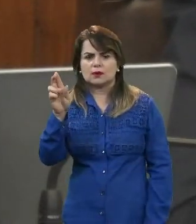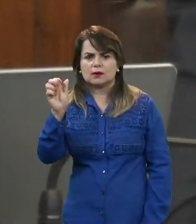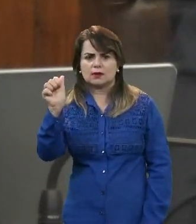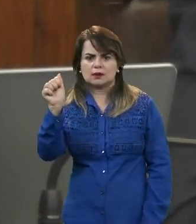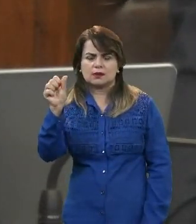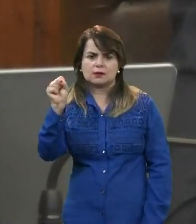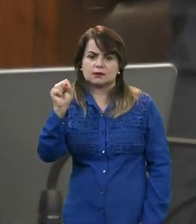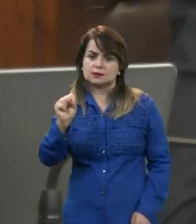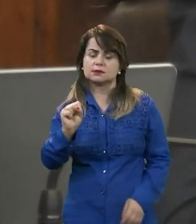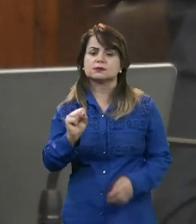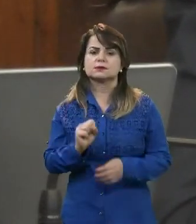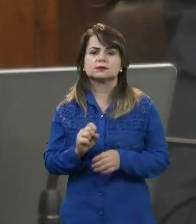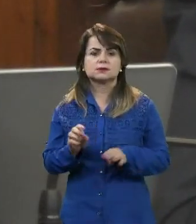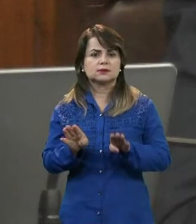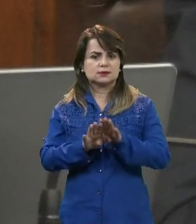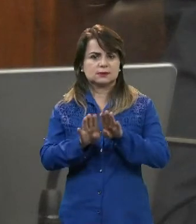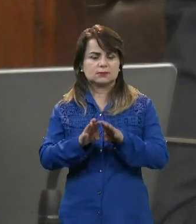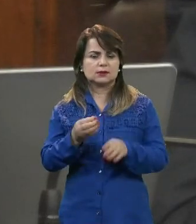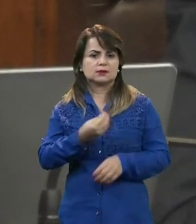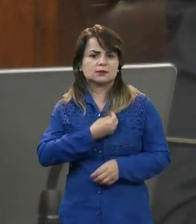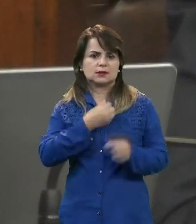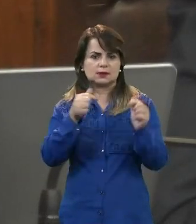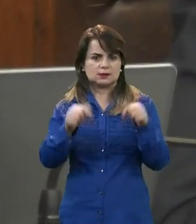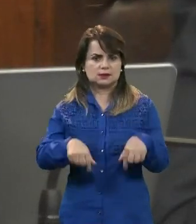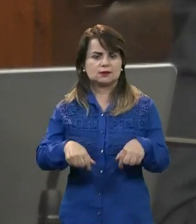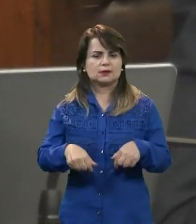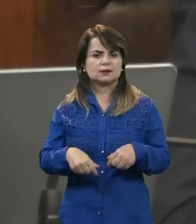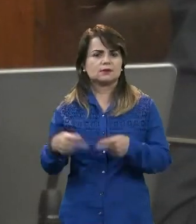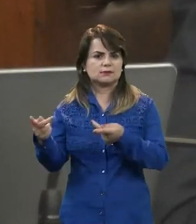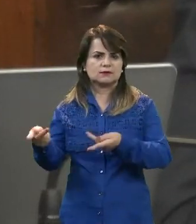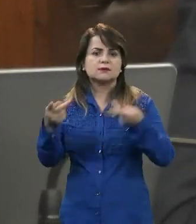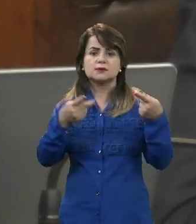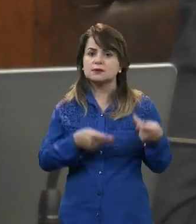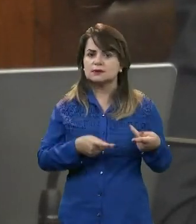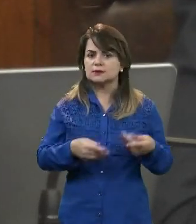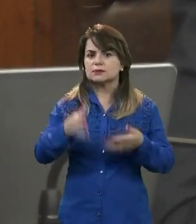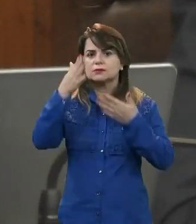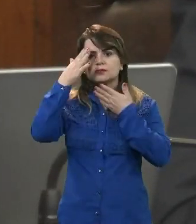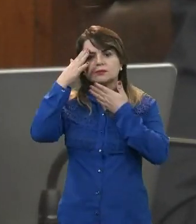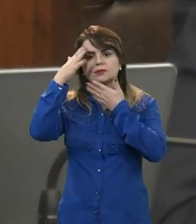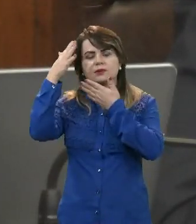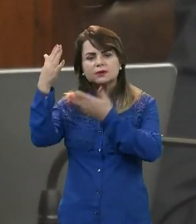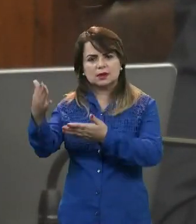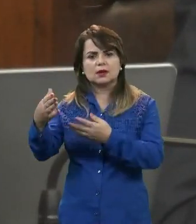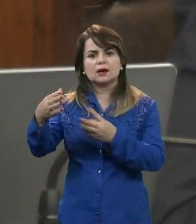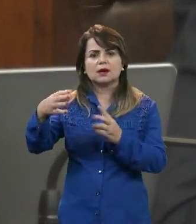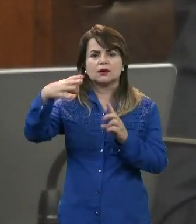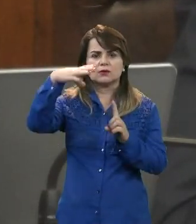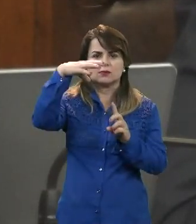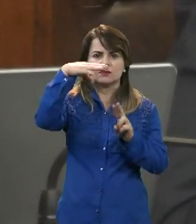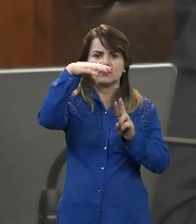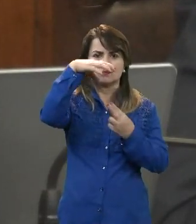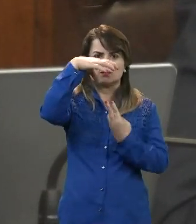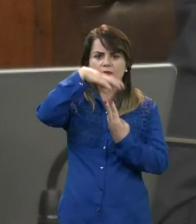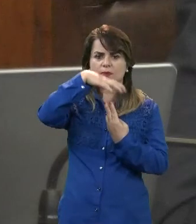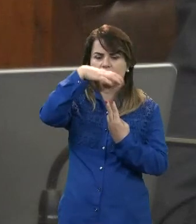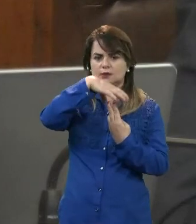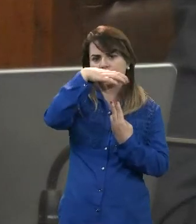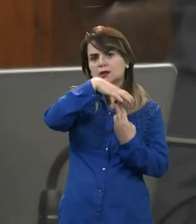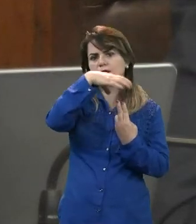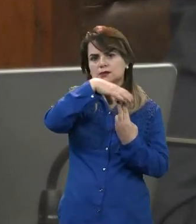conosco, agradecer muito a visita de vocês. O Bradesco, o Fernando Antônio Tenório,